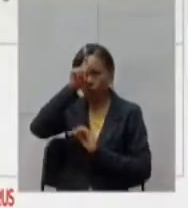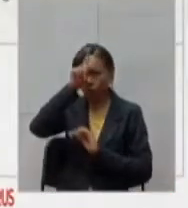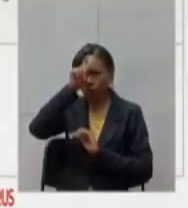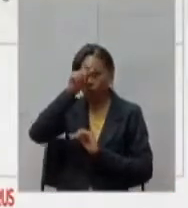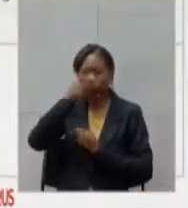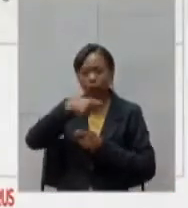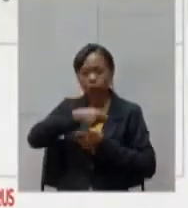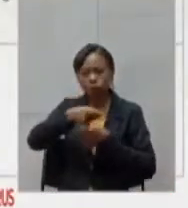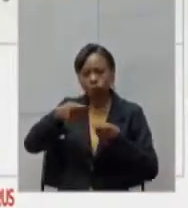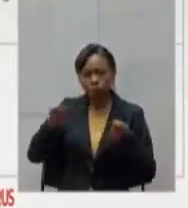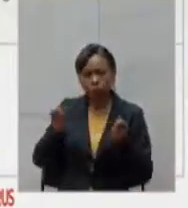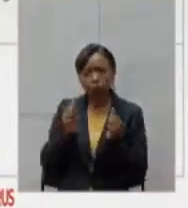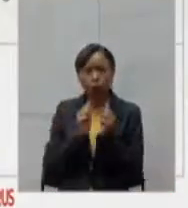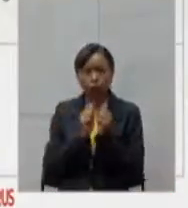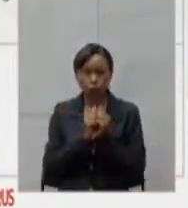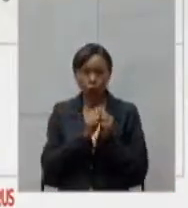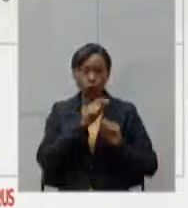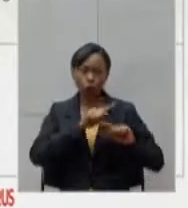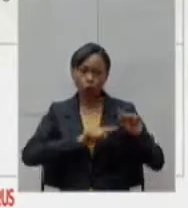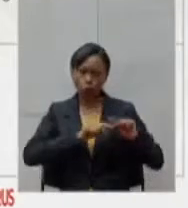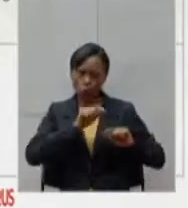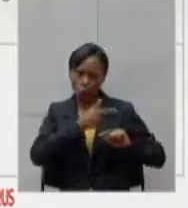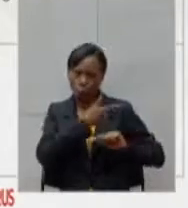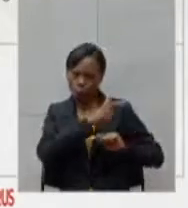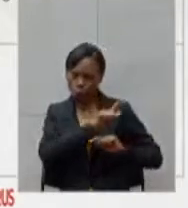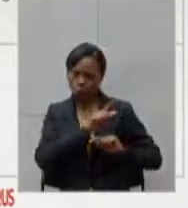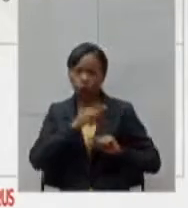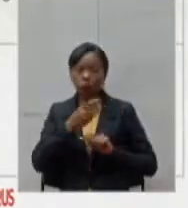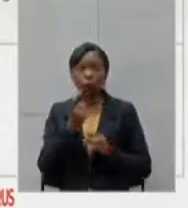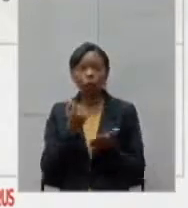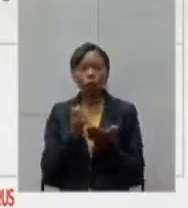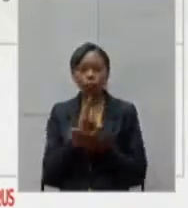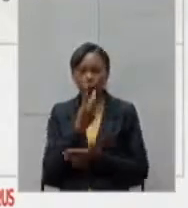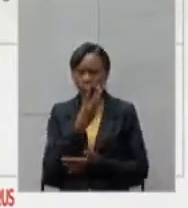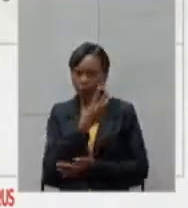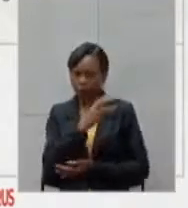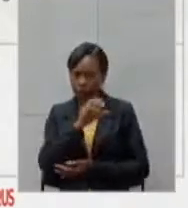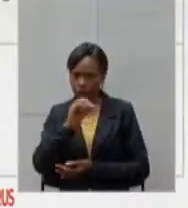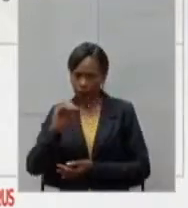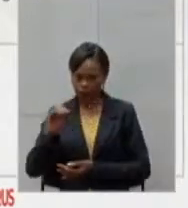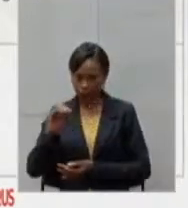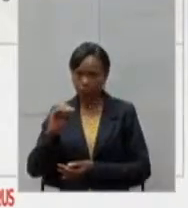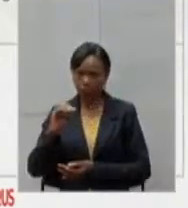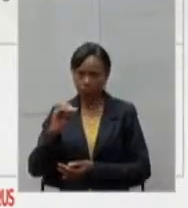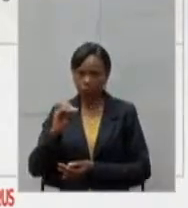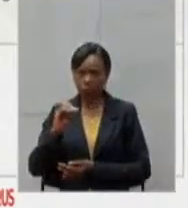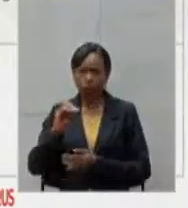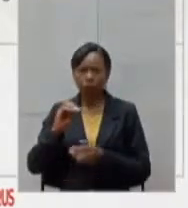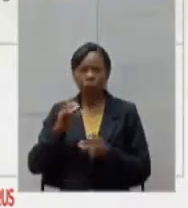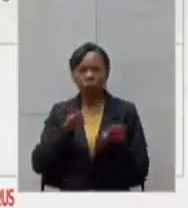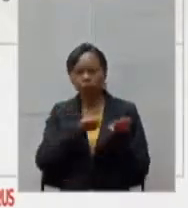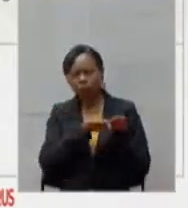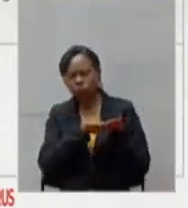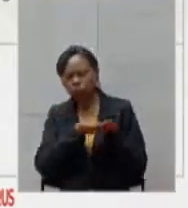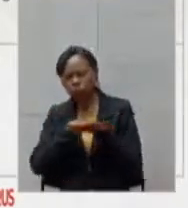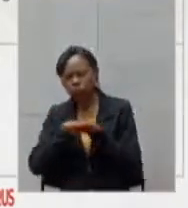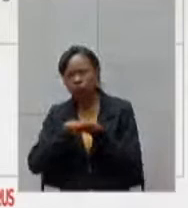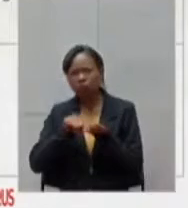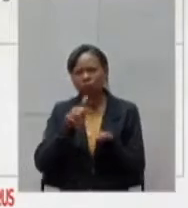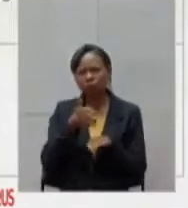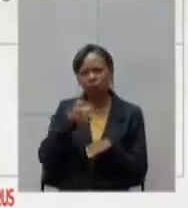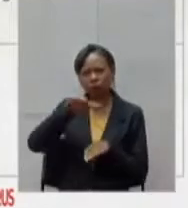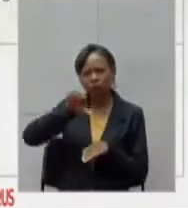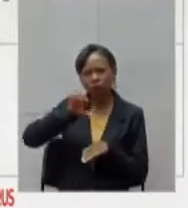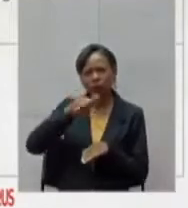os respiradores hospitalares, nós compramos 300. Os monitores multiparâmetros, 192. E